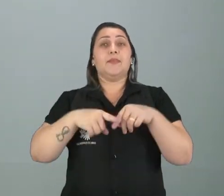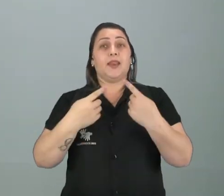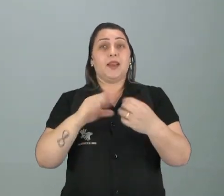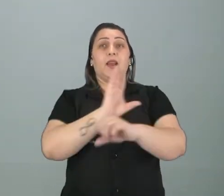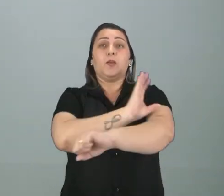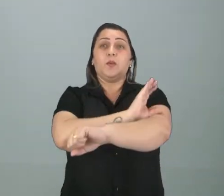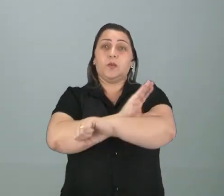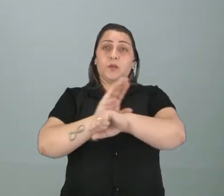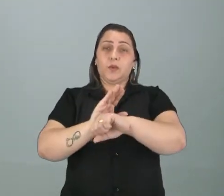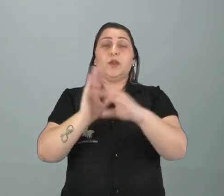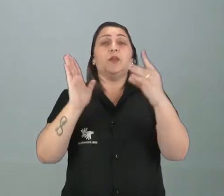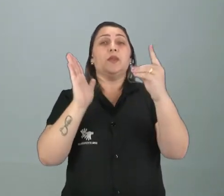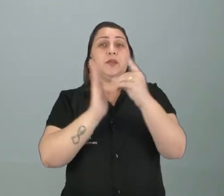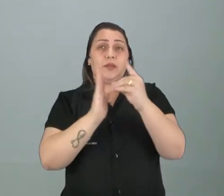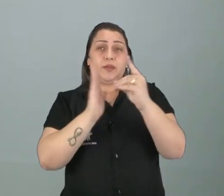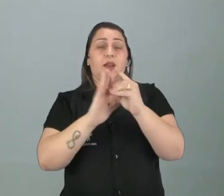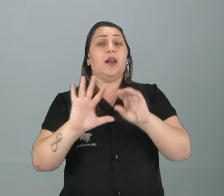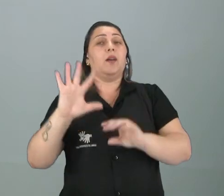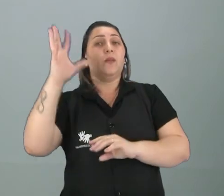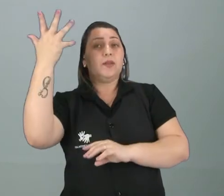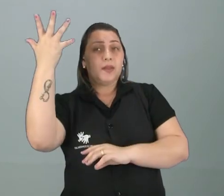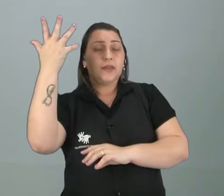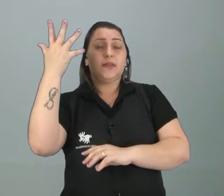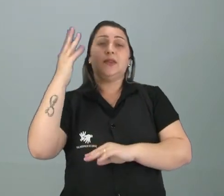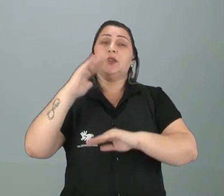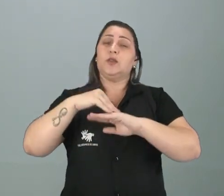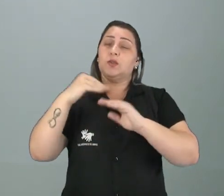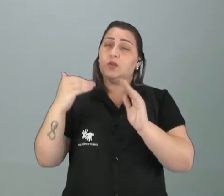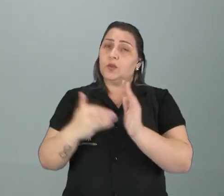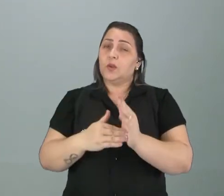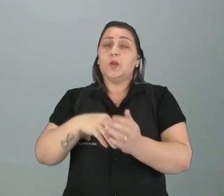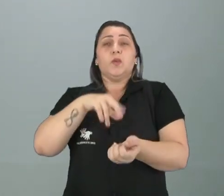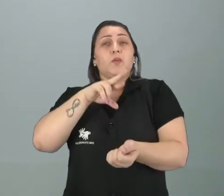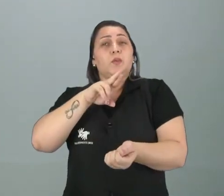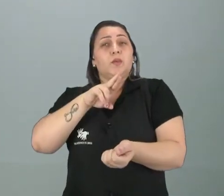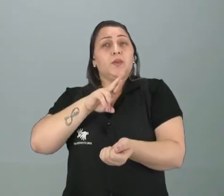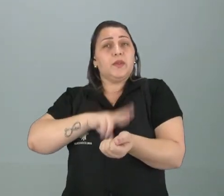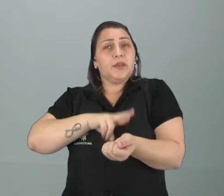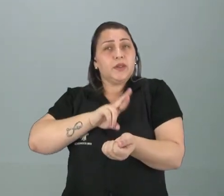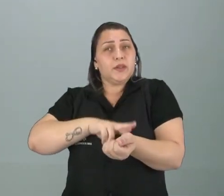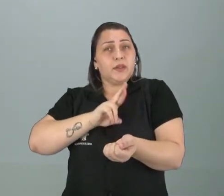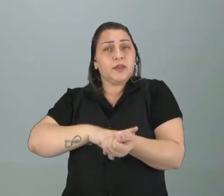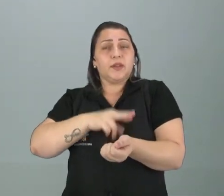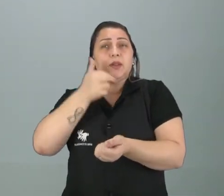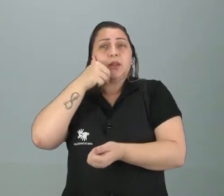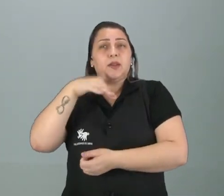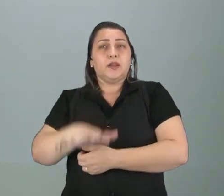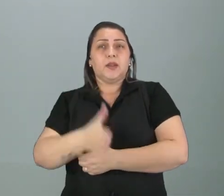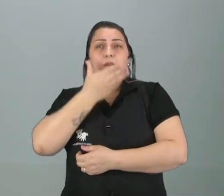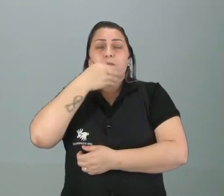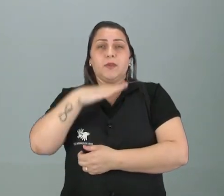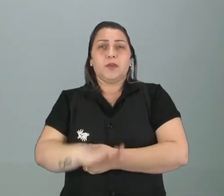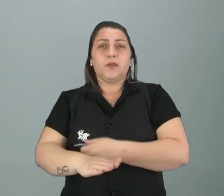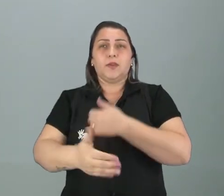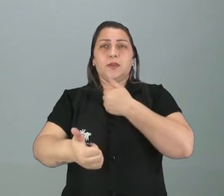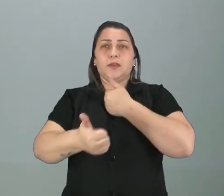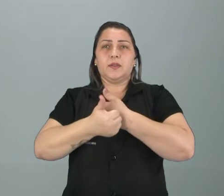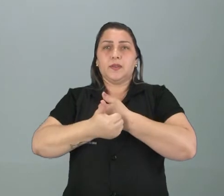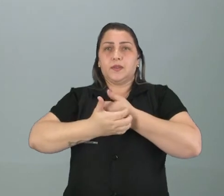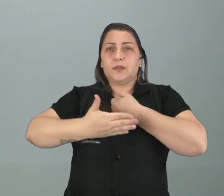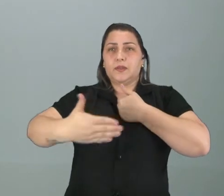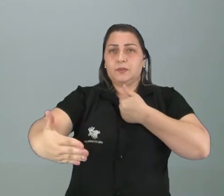cultura dos indígenas acontecem todo um ritual, os meninos e meninas, né, ficam ali isolados,